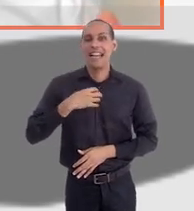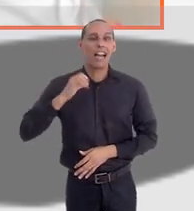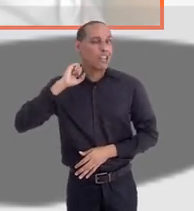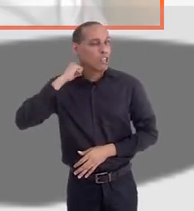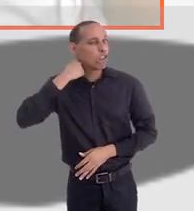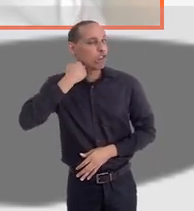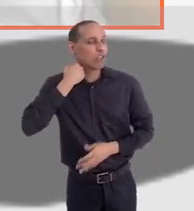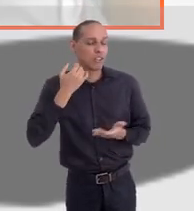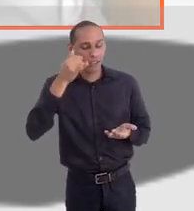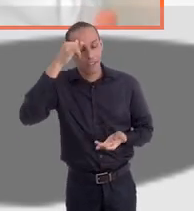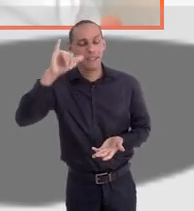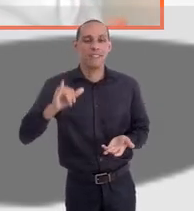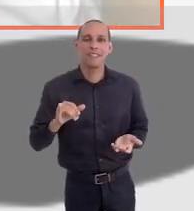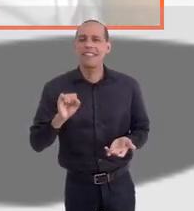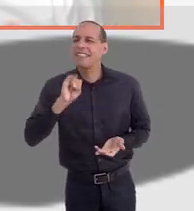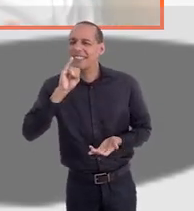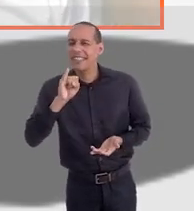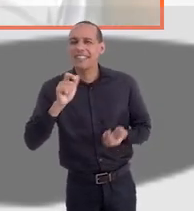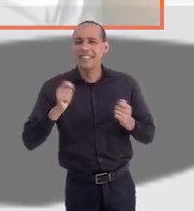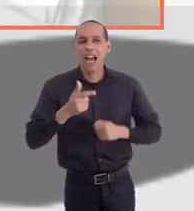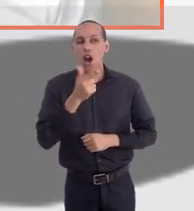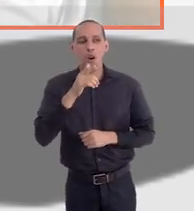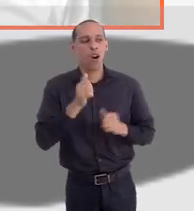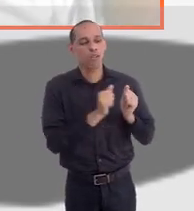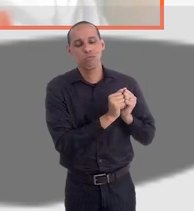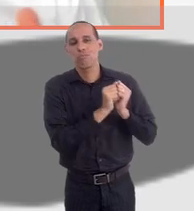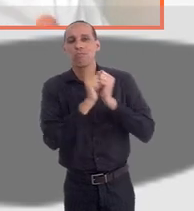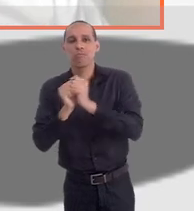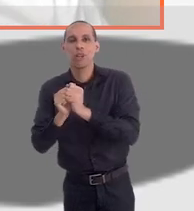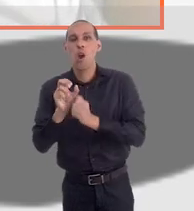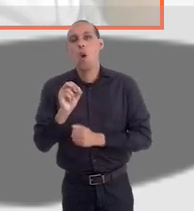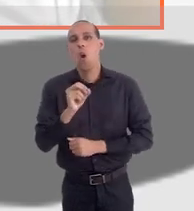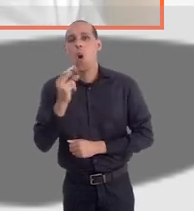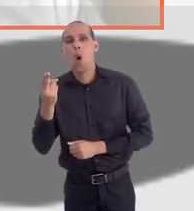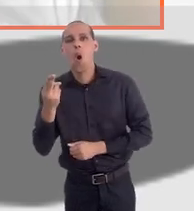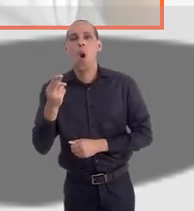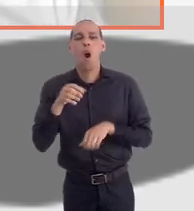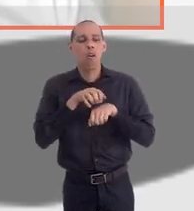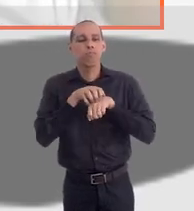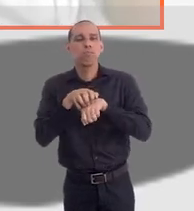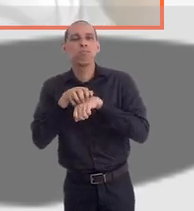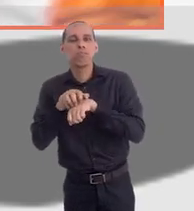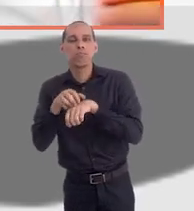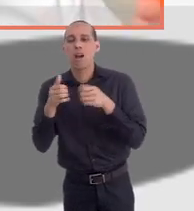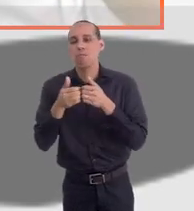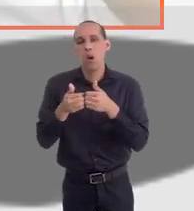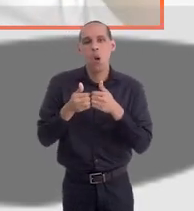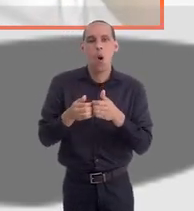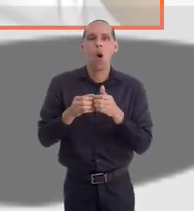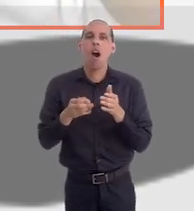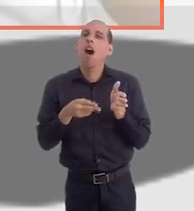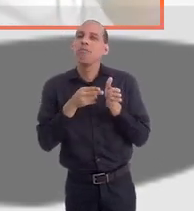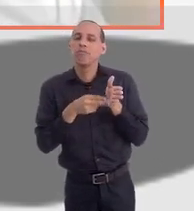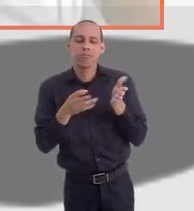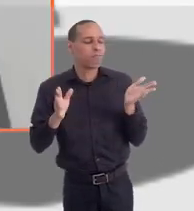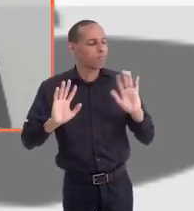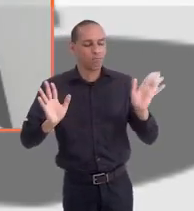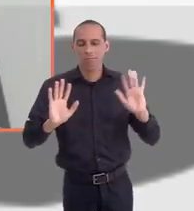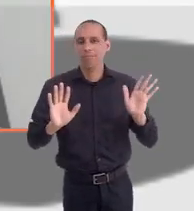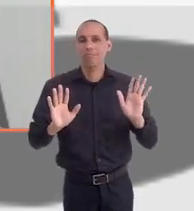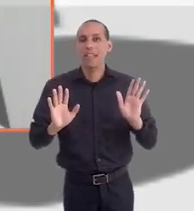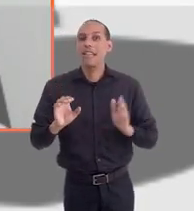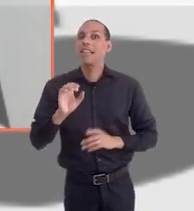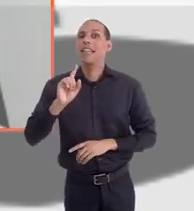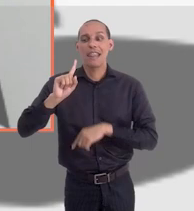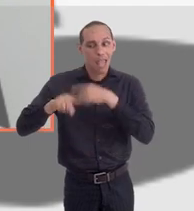Então, se alguém puder te levar, ou algum serviço de transporte que possa te levar, é menos um estresse para você. Você não tem preocupação de estacionamento, se o carro está lá ou não está lá. Tudo